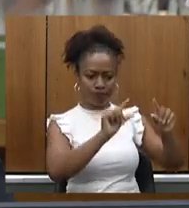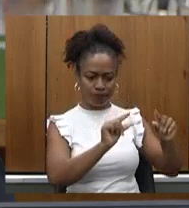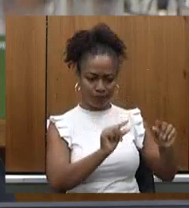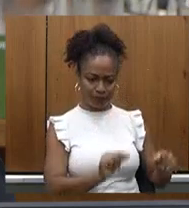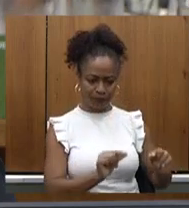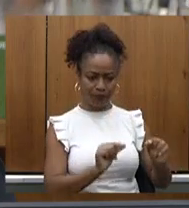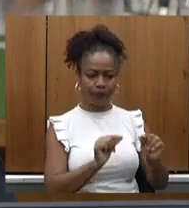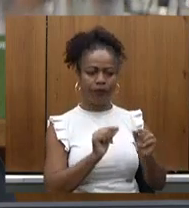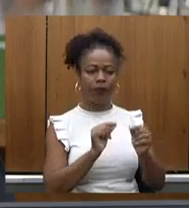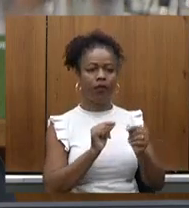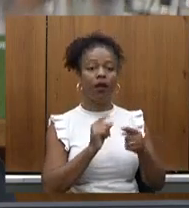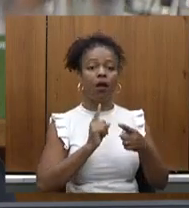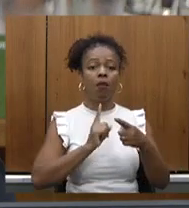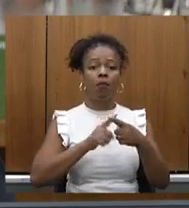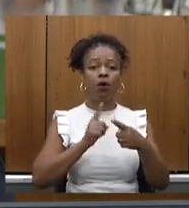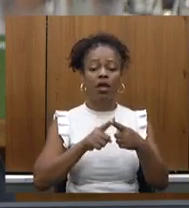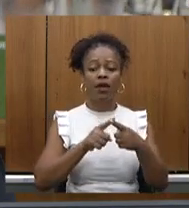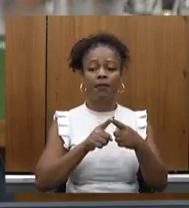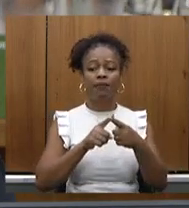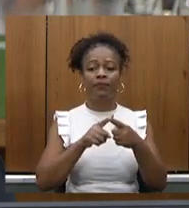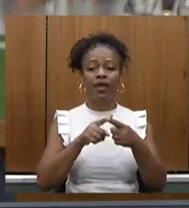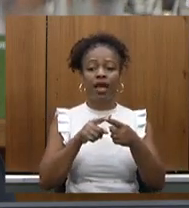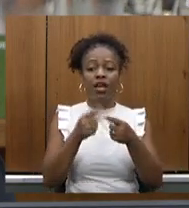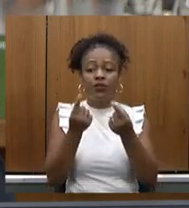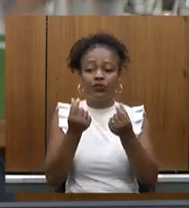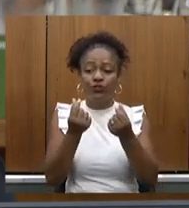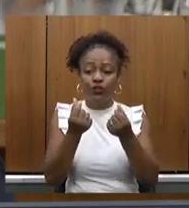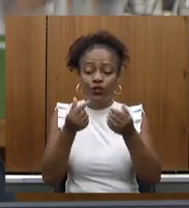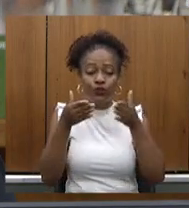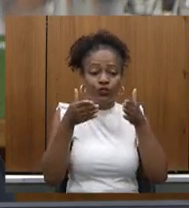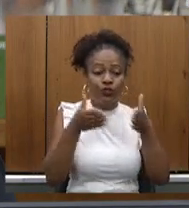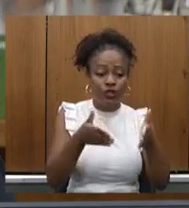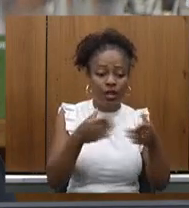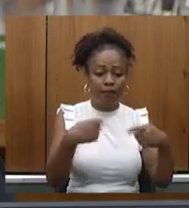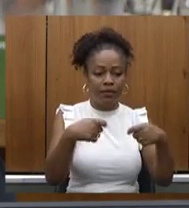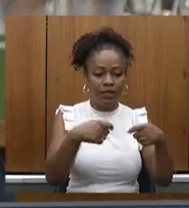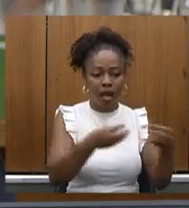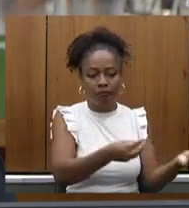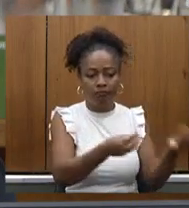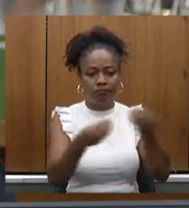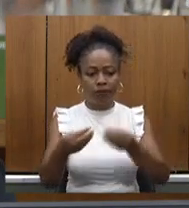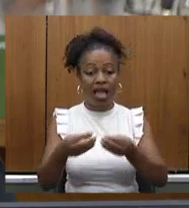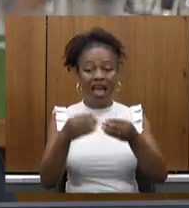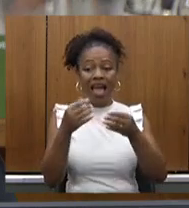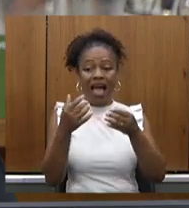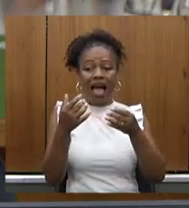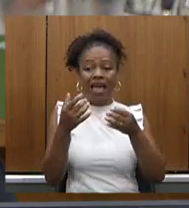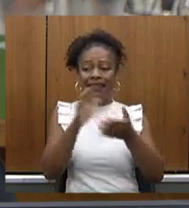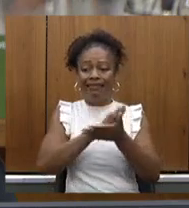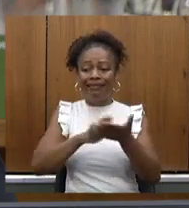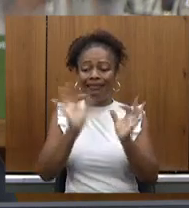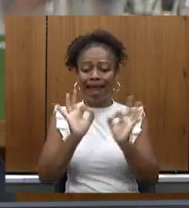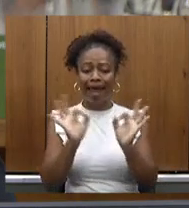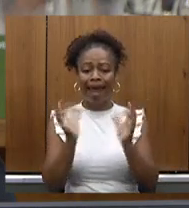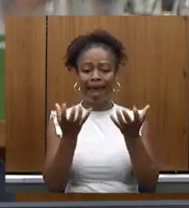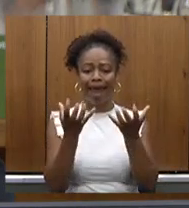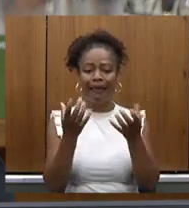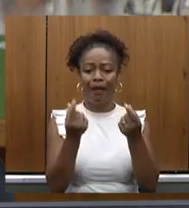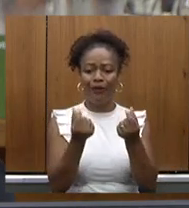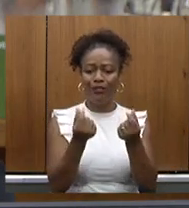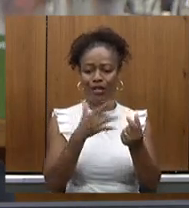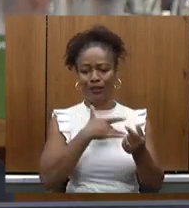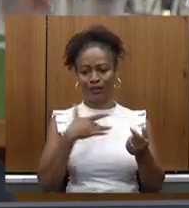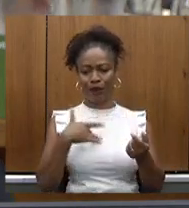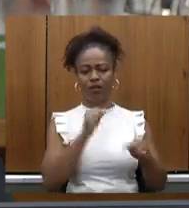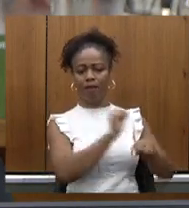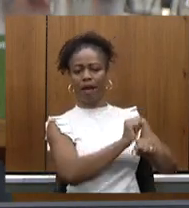é o mesmo dos municípios, que esse dinheiro chegue, mas seja executado, que ninguém quer dinheiro da saúde parado em conta sem conseguir ser gasto. Então,